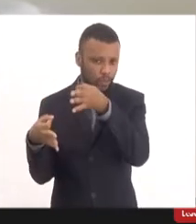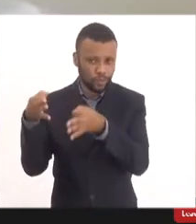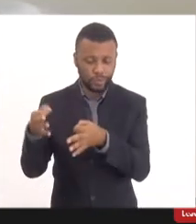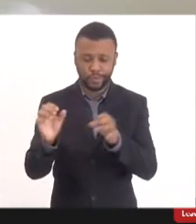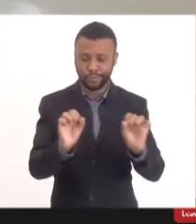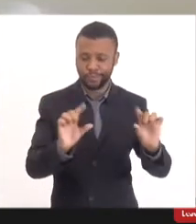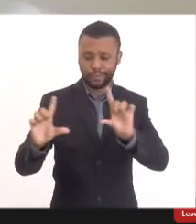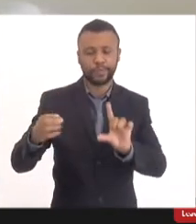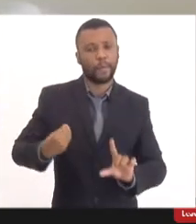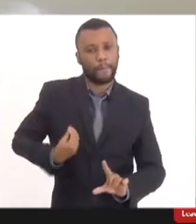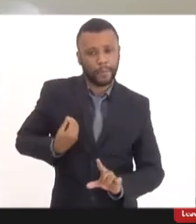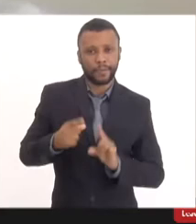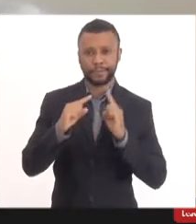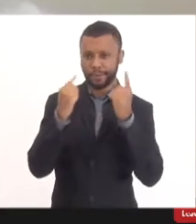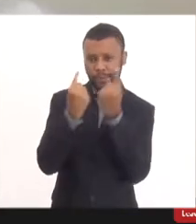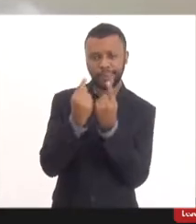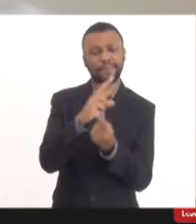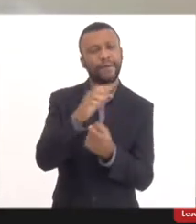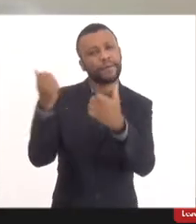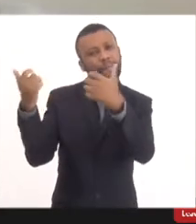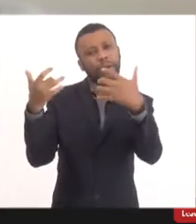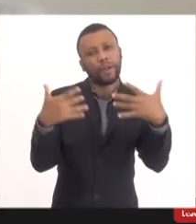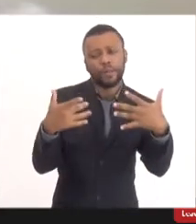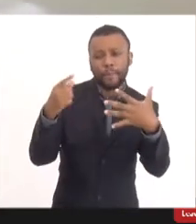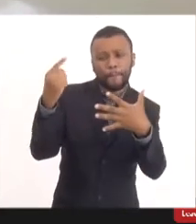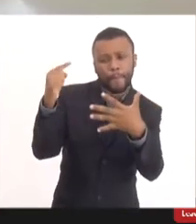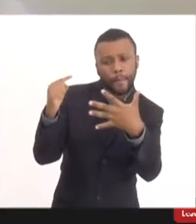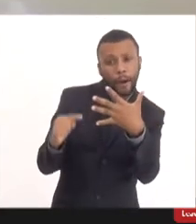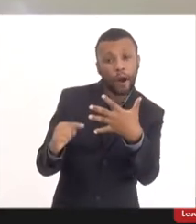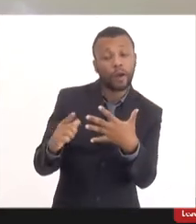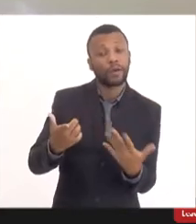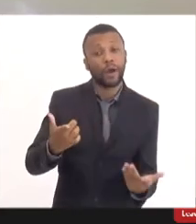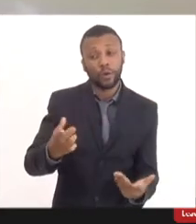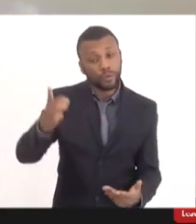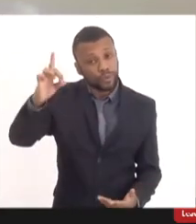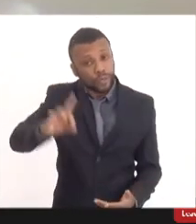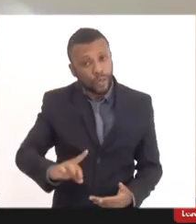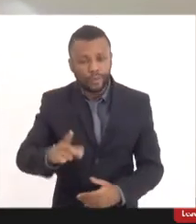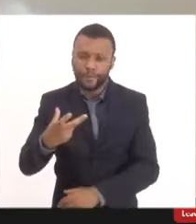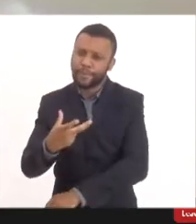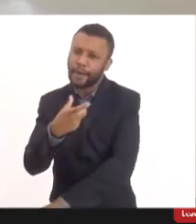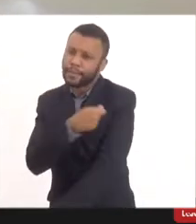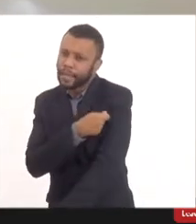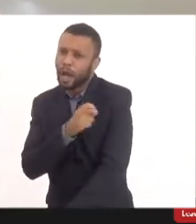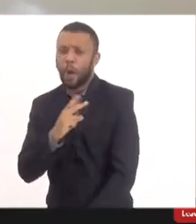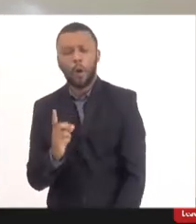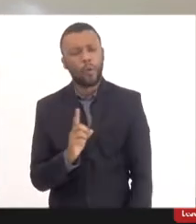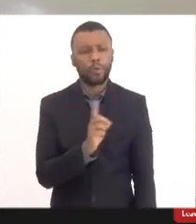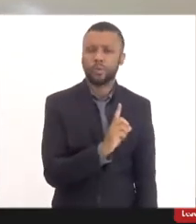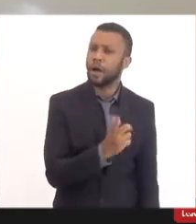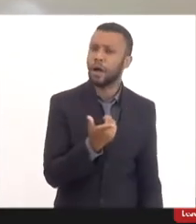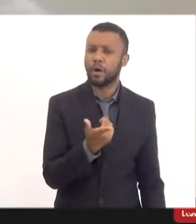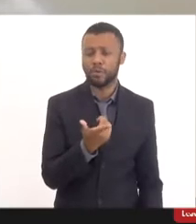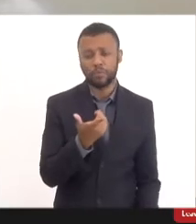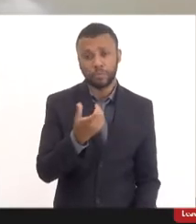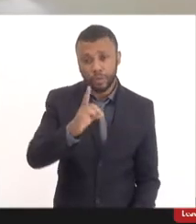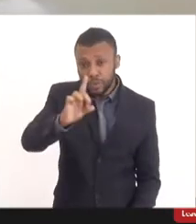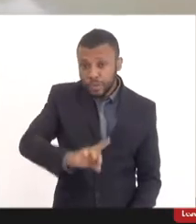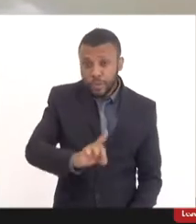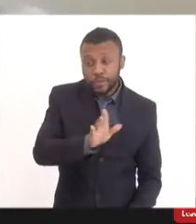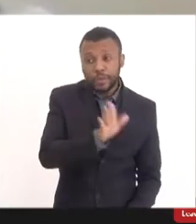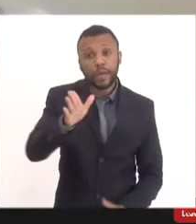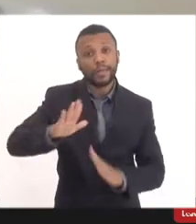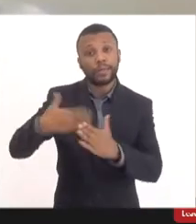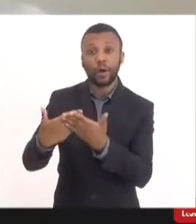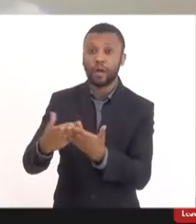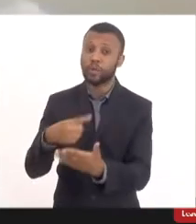falar sobre essas questões legais, sobre o de vacinar ou de não vacinar, sobre o de ir à escola, que eu acho que a gente, em momento algum,